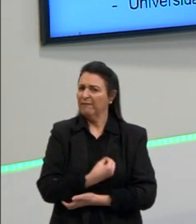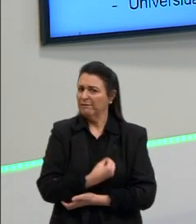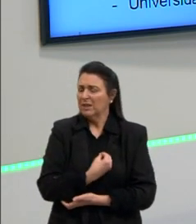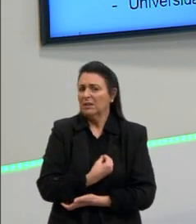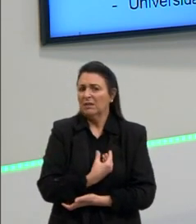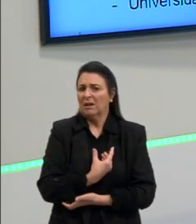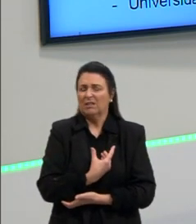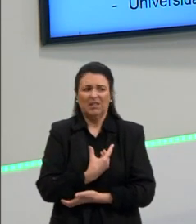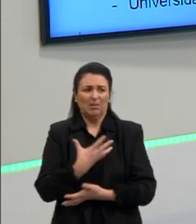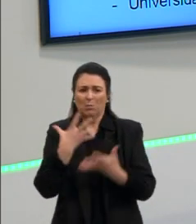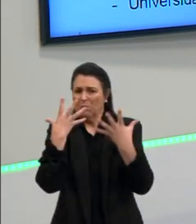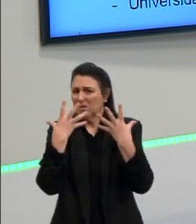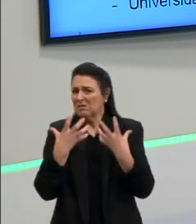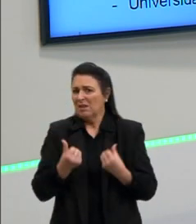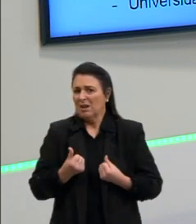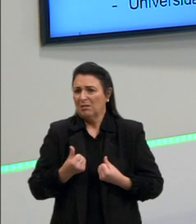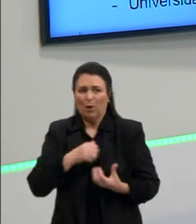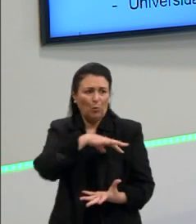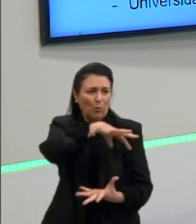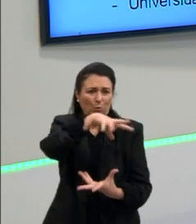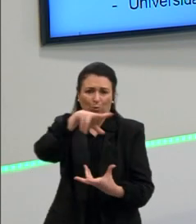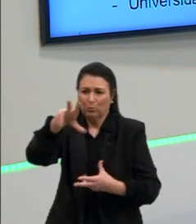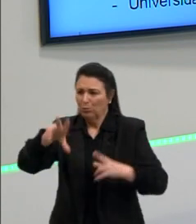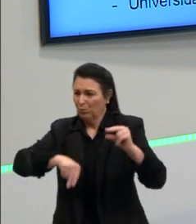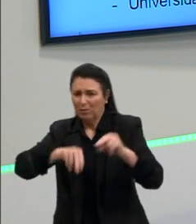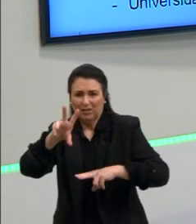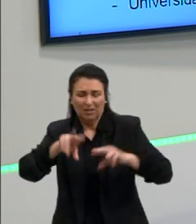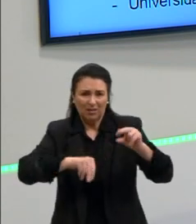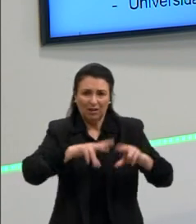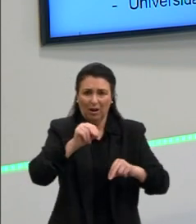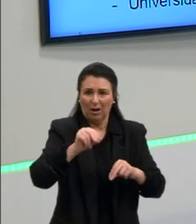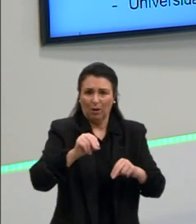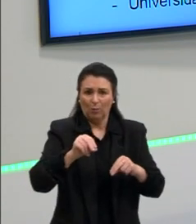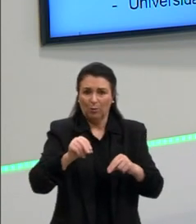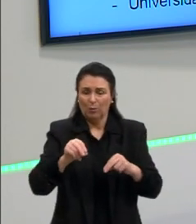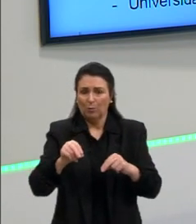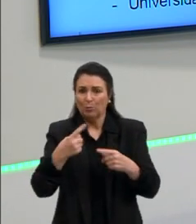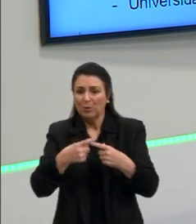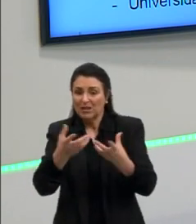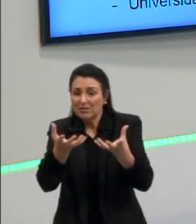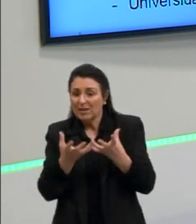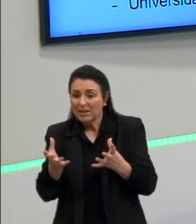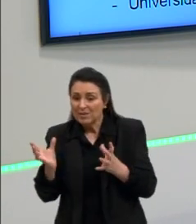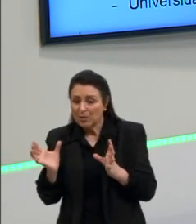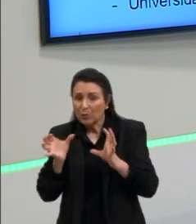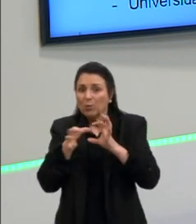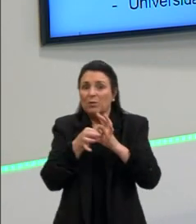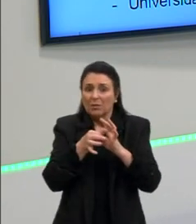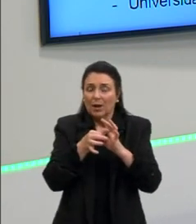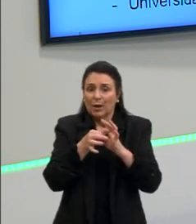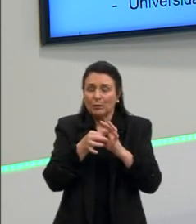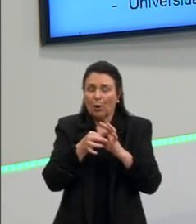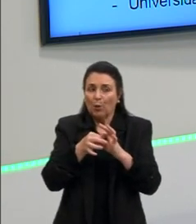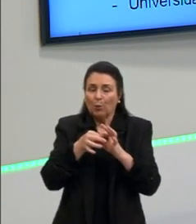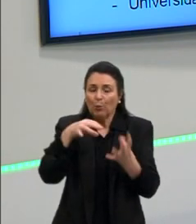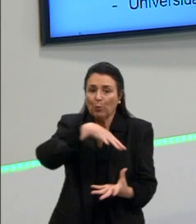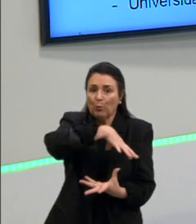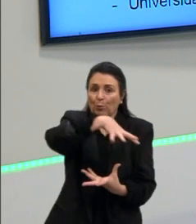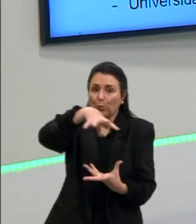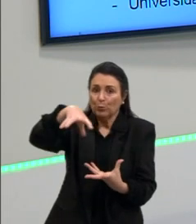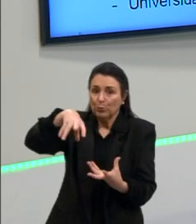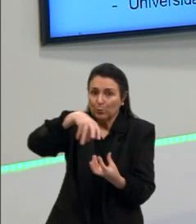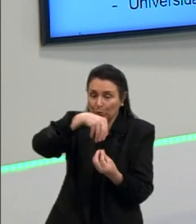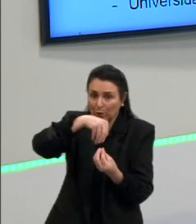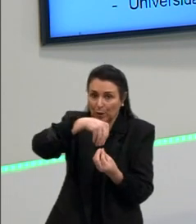de negar o mundo material, o mundo carnal, para tentar se conectar, então, com o mundo espiritual. E, na